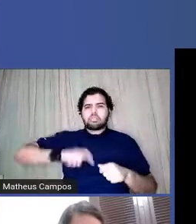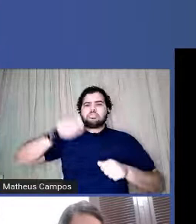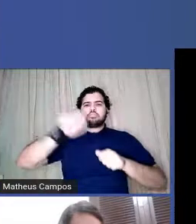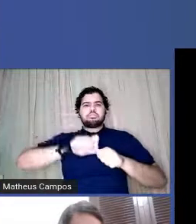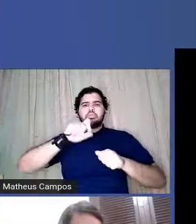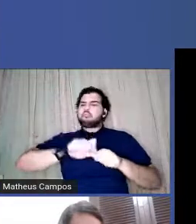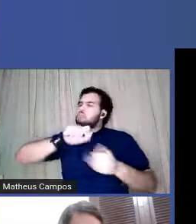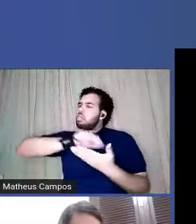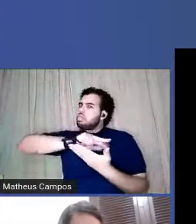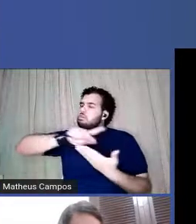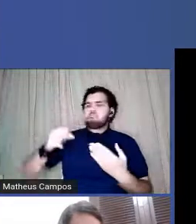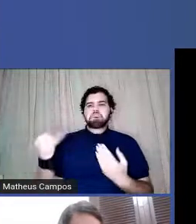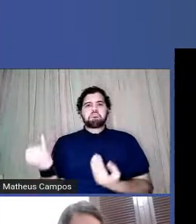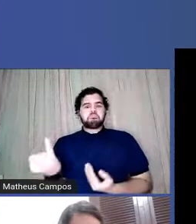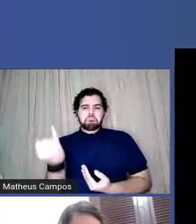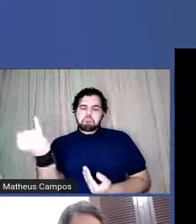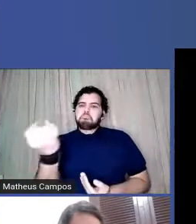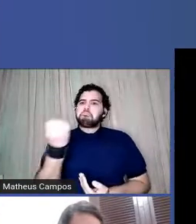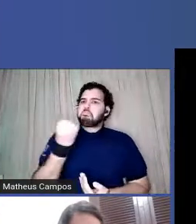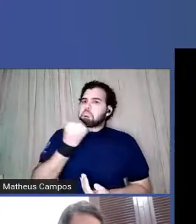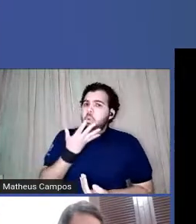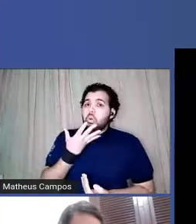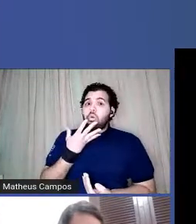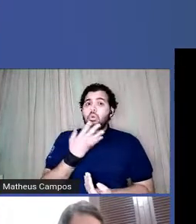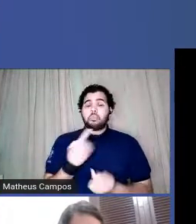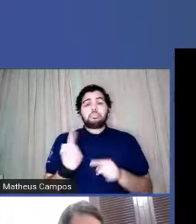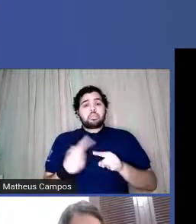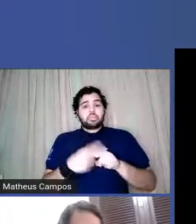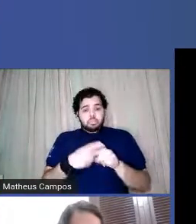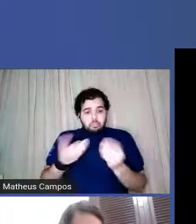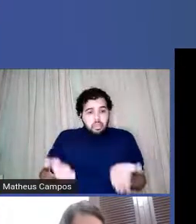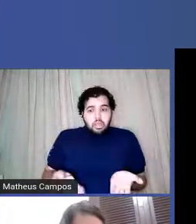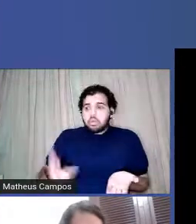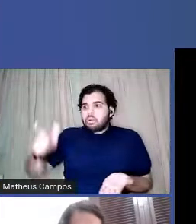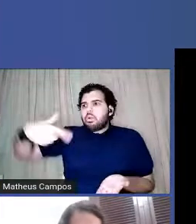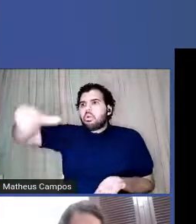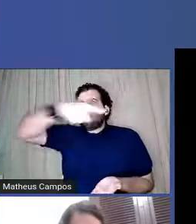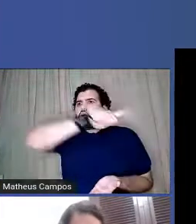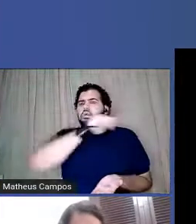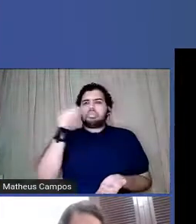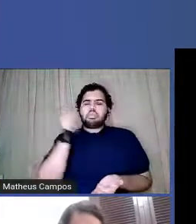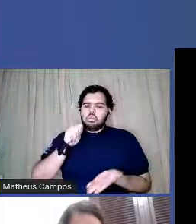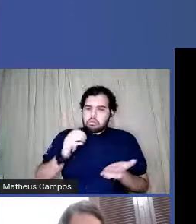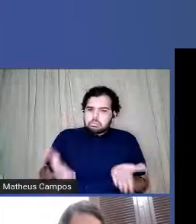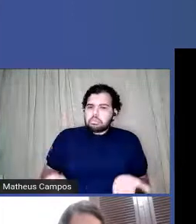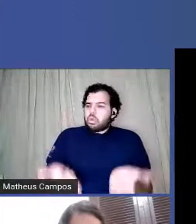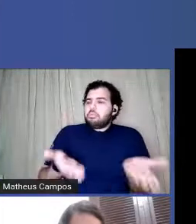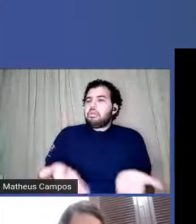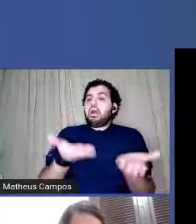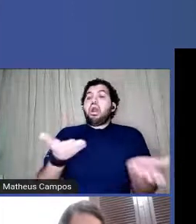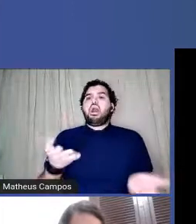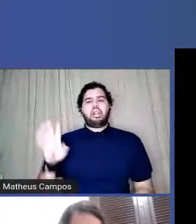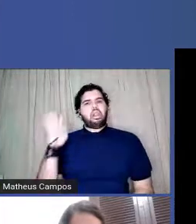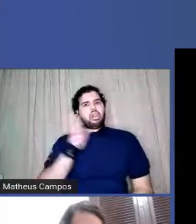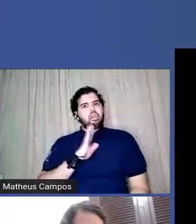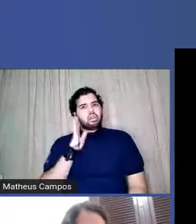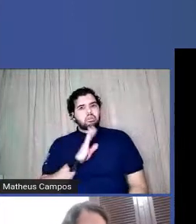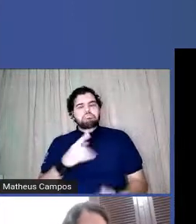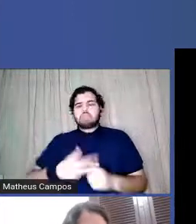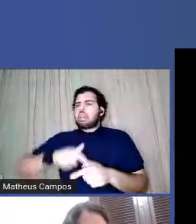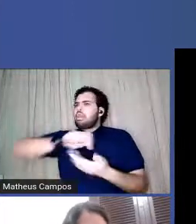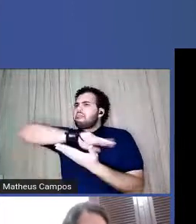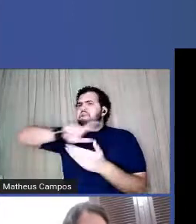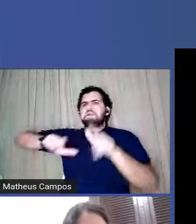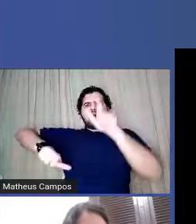grandes, importantes para a gente e que inspiram outras mulheres também, né, muitas mulheres entram em